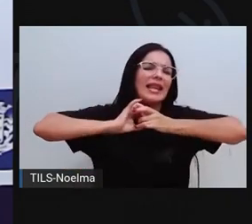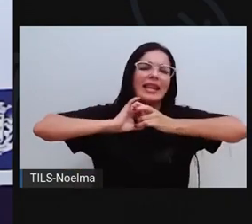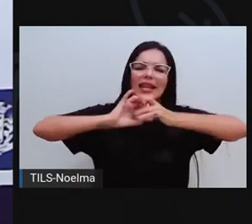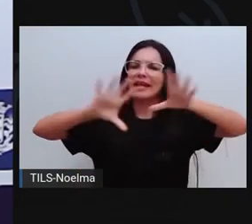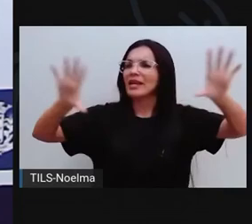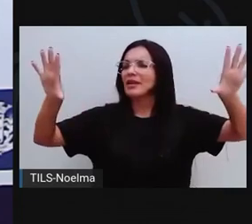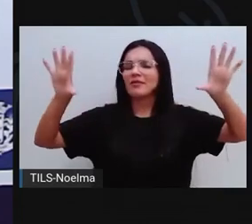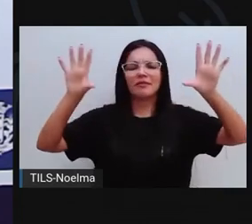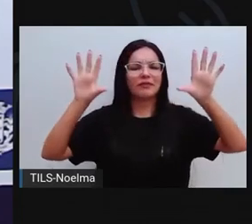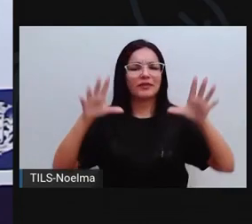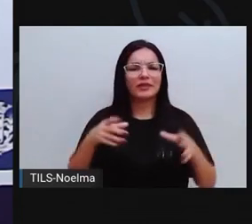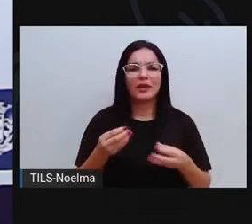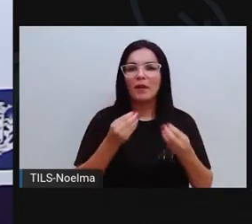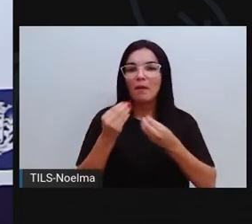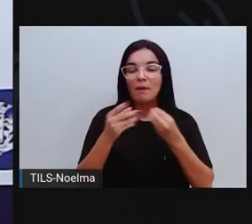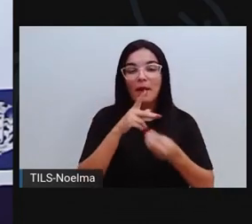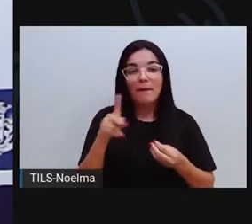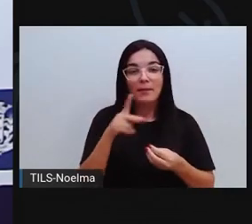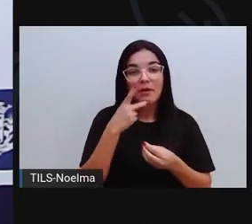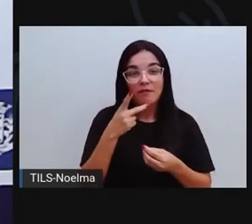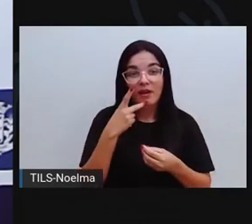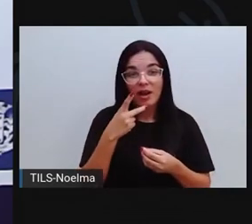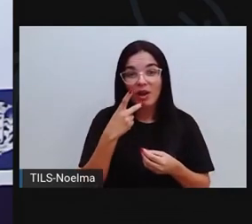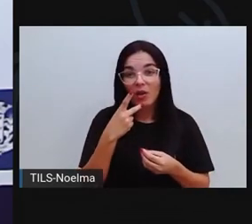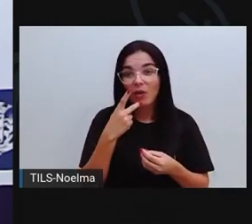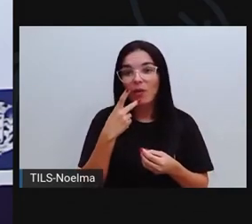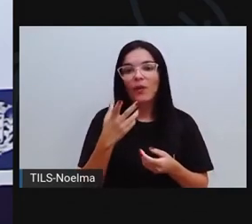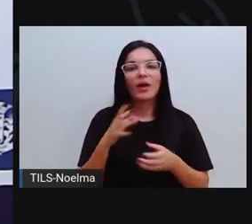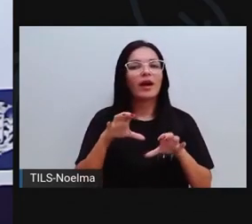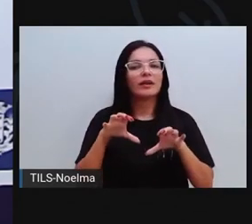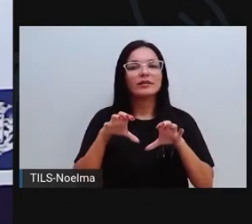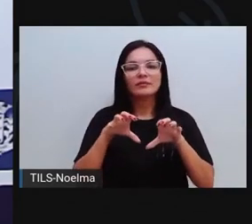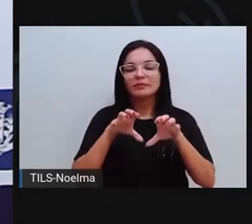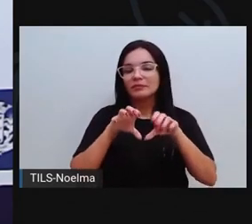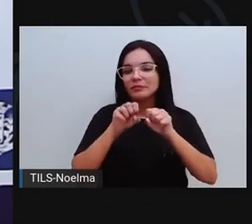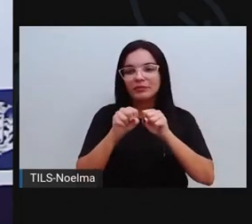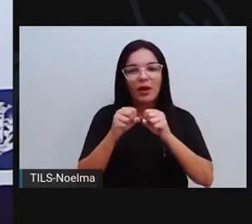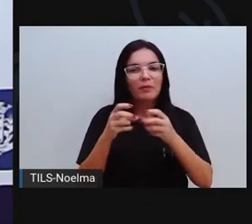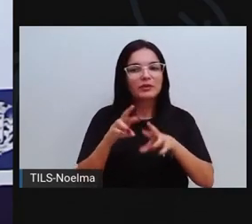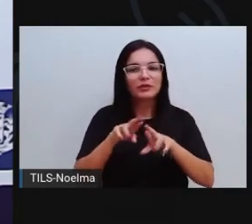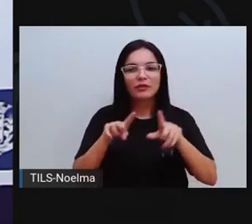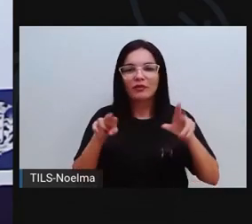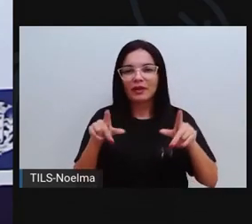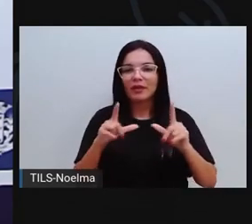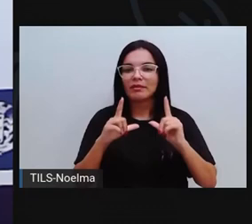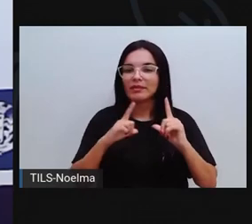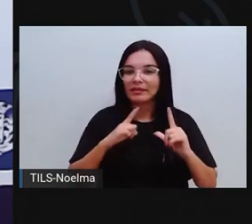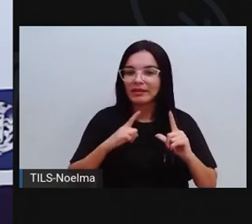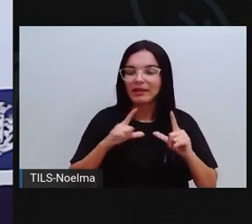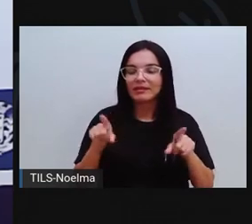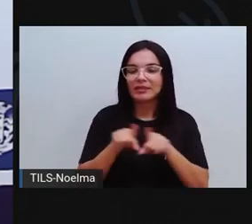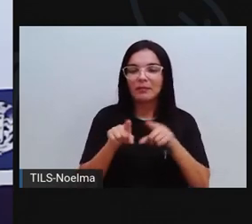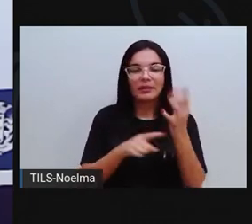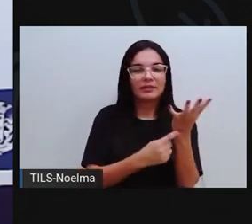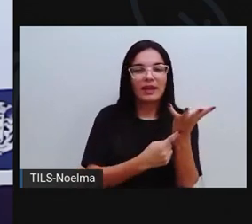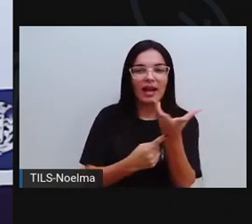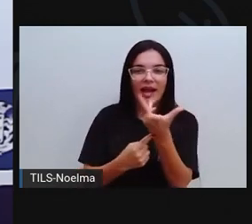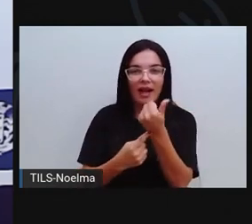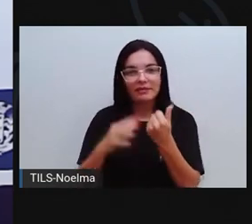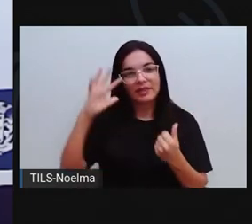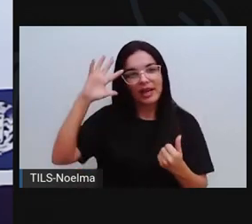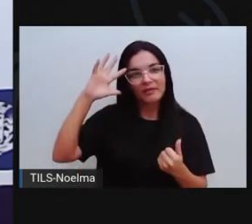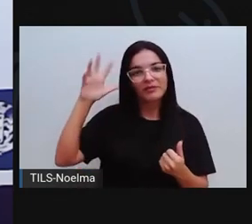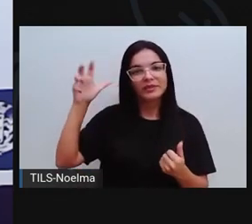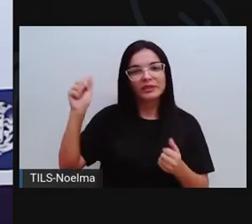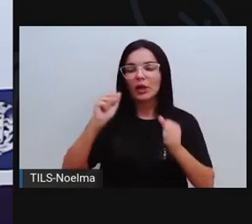diferente, como a Pró falou, que as formas geométricas, elas estão presentes nas artes plásticas africanas, vocês podem